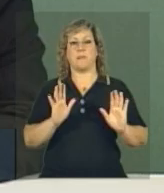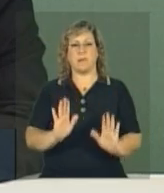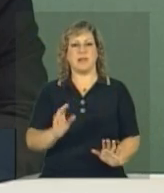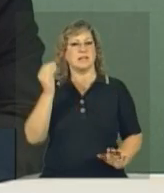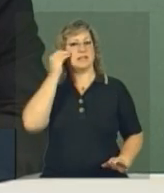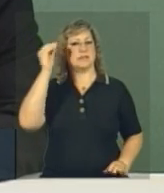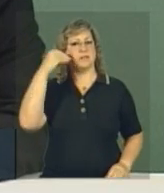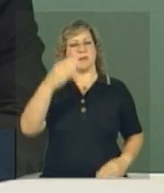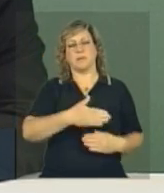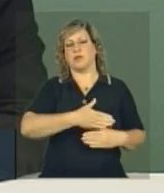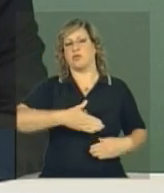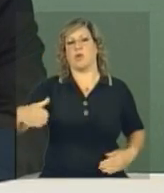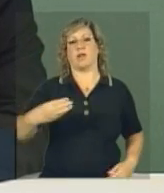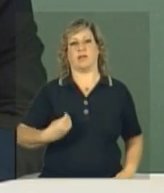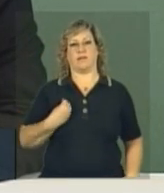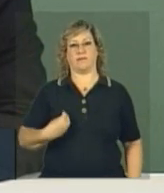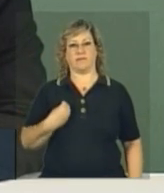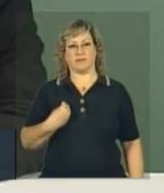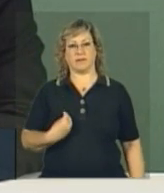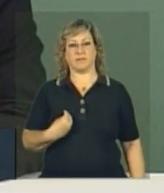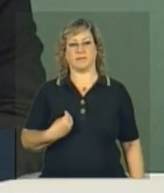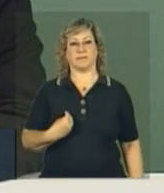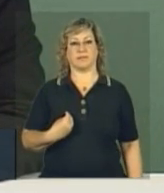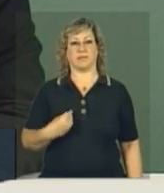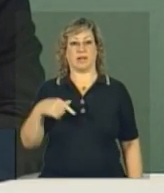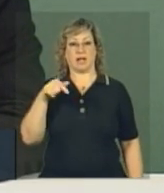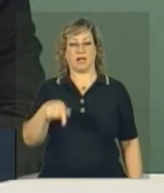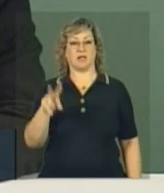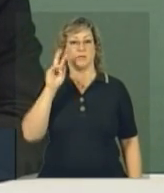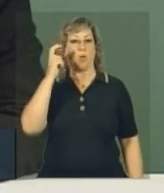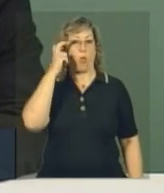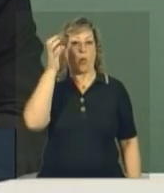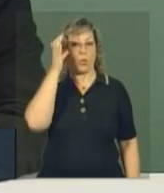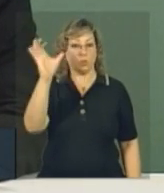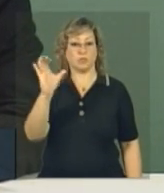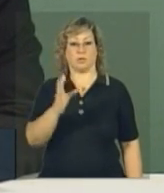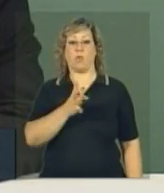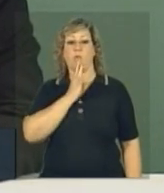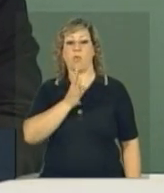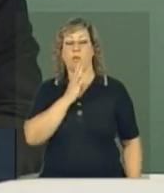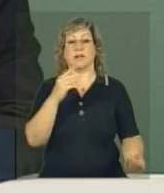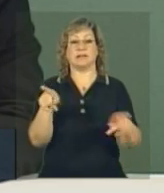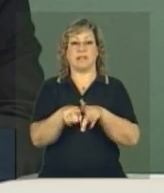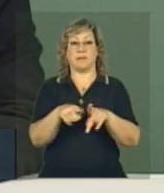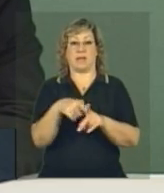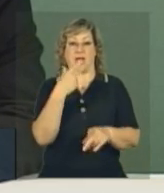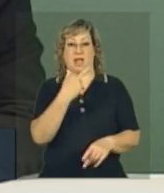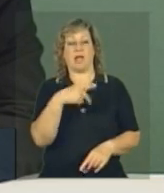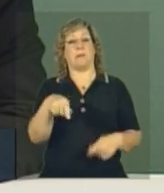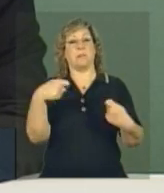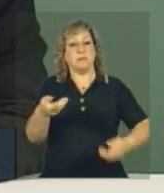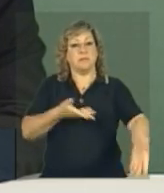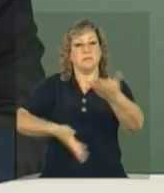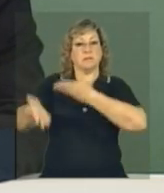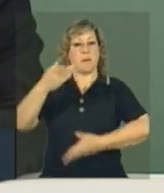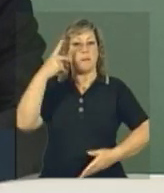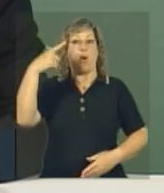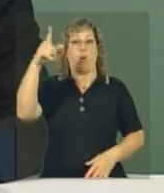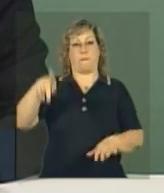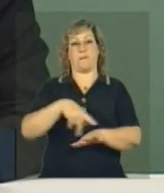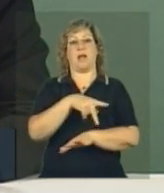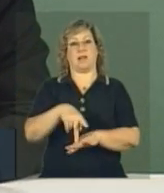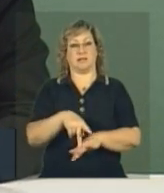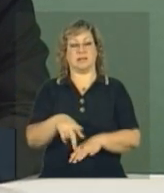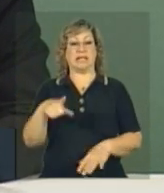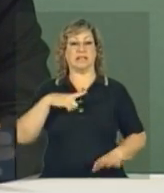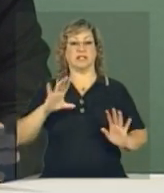para toda a vida. Então, o domínio da cultura, o domínio da língua é fundamental para você construir essa relação. Nós já temos